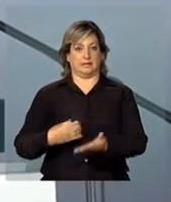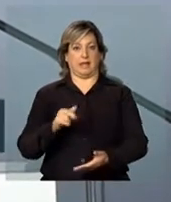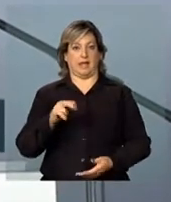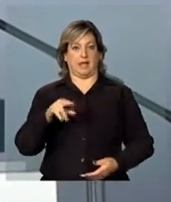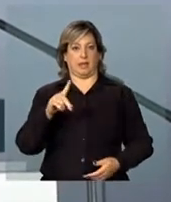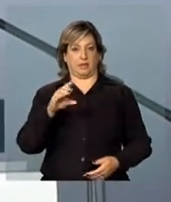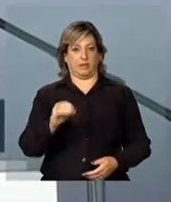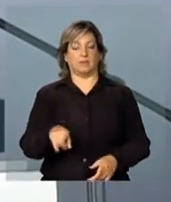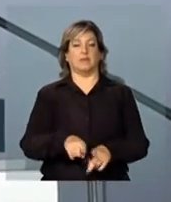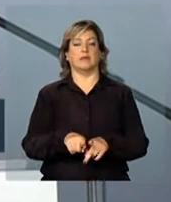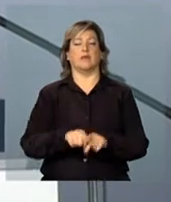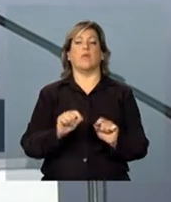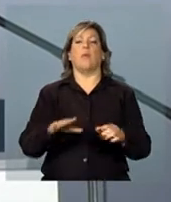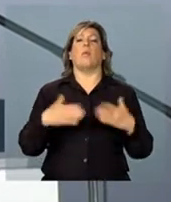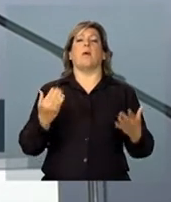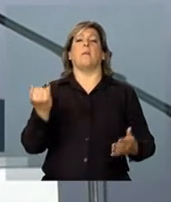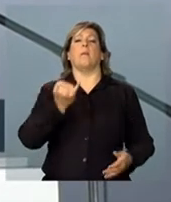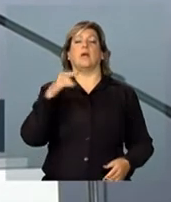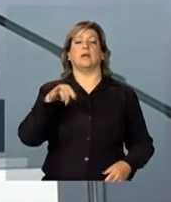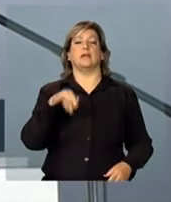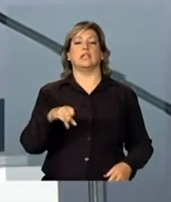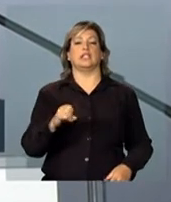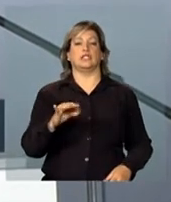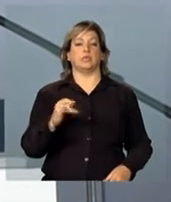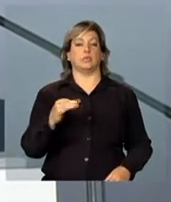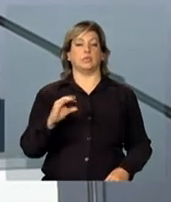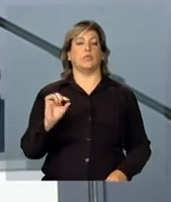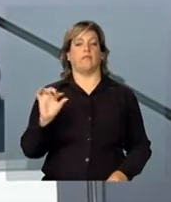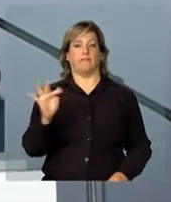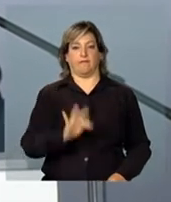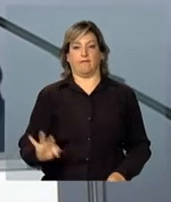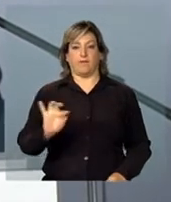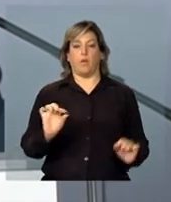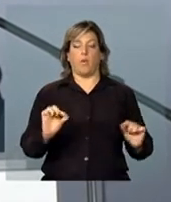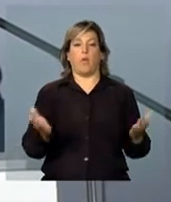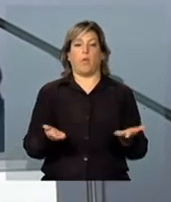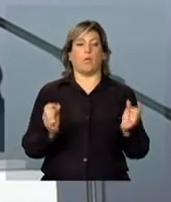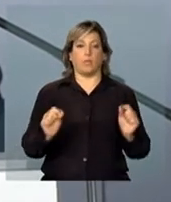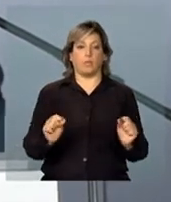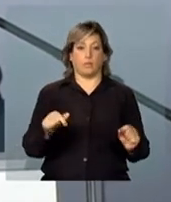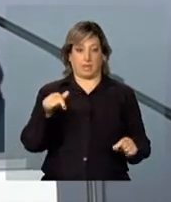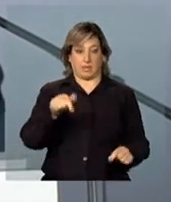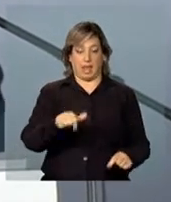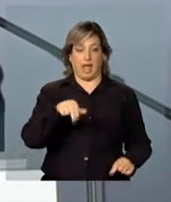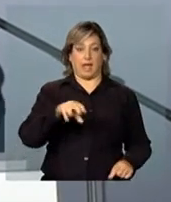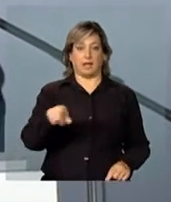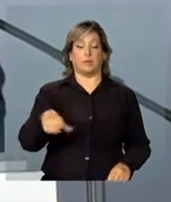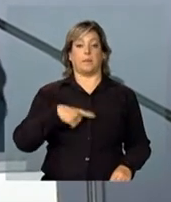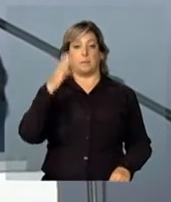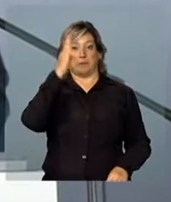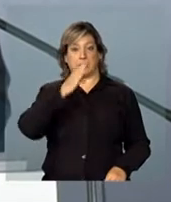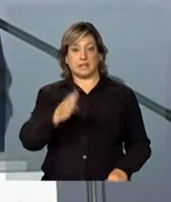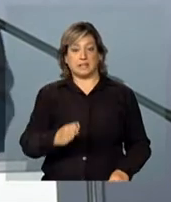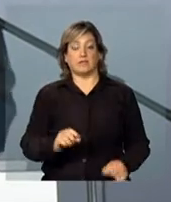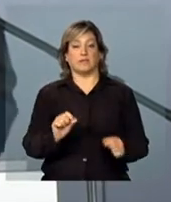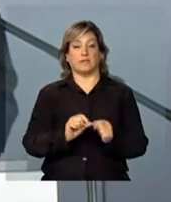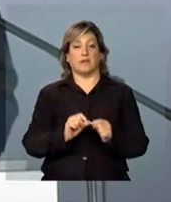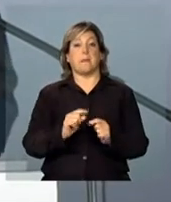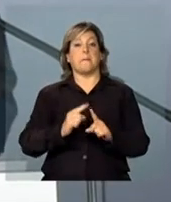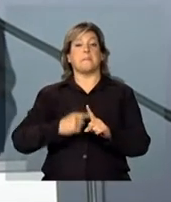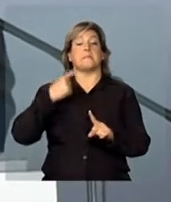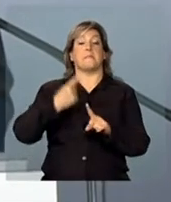qual é a importância do Instituto Federal hoje? Nesse ano, o Brasil gerou mais 1 milhão e 300 mil